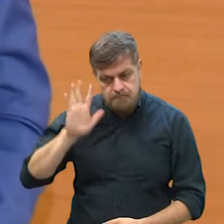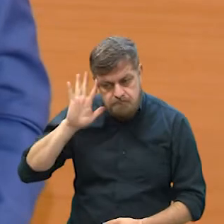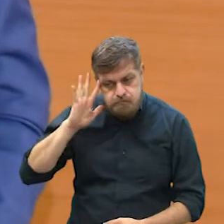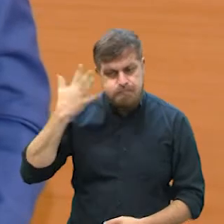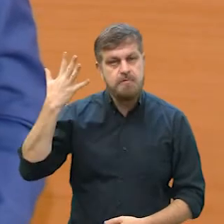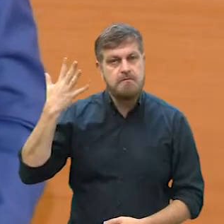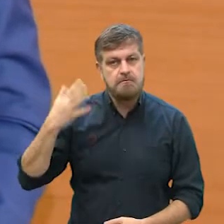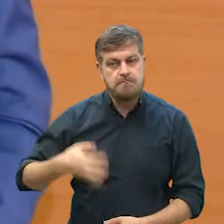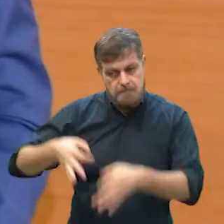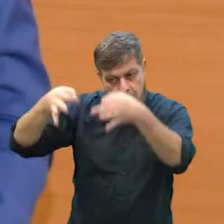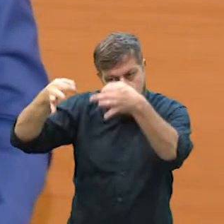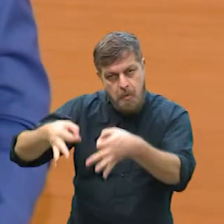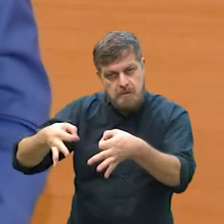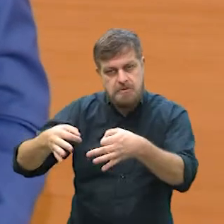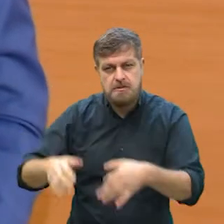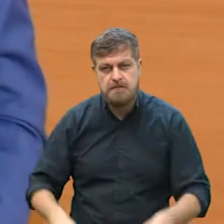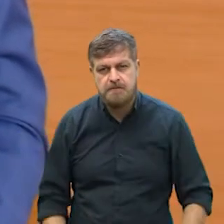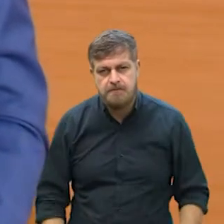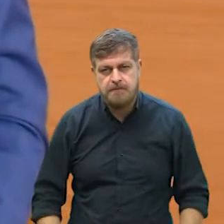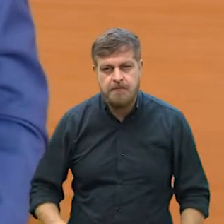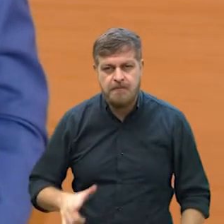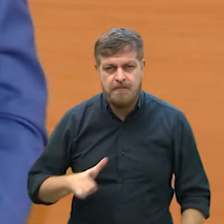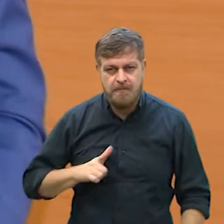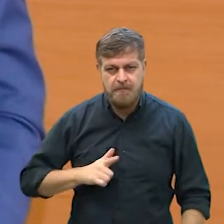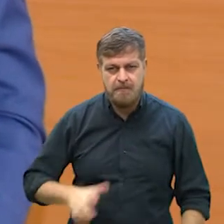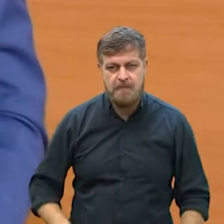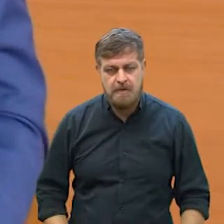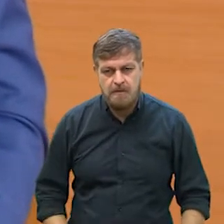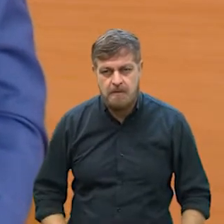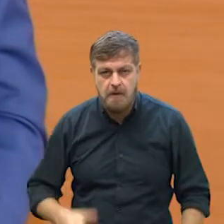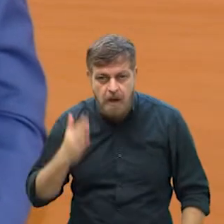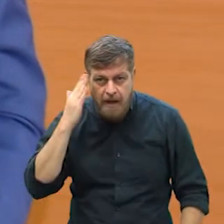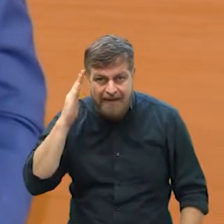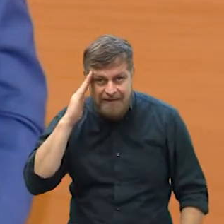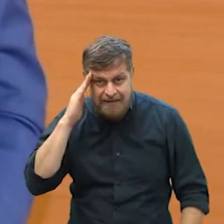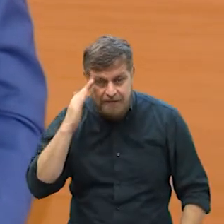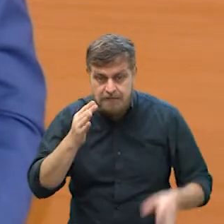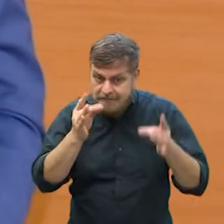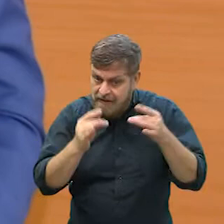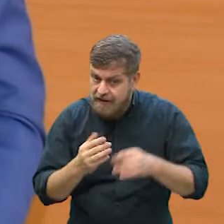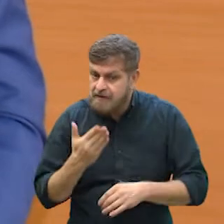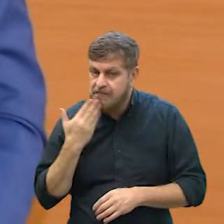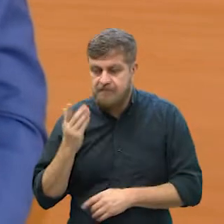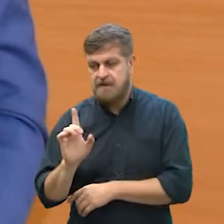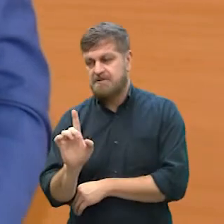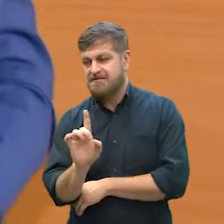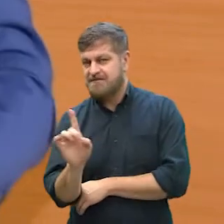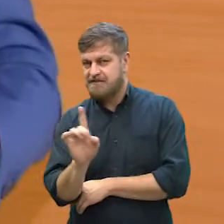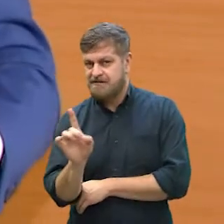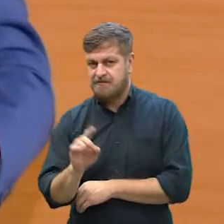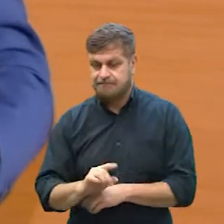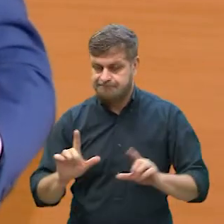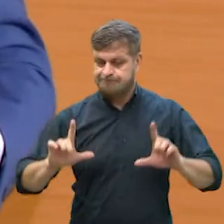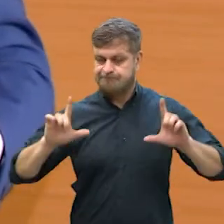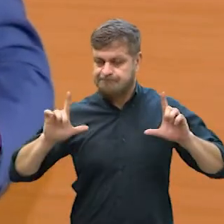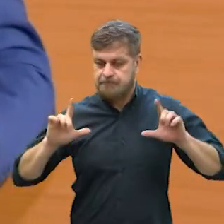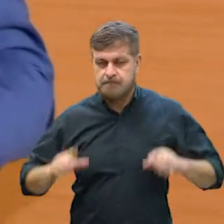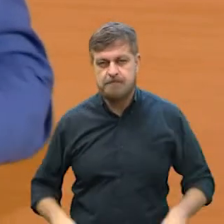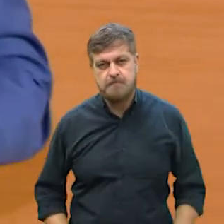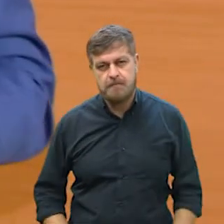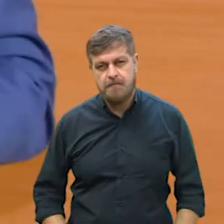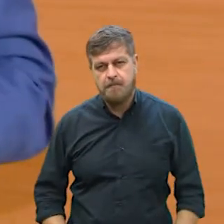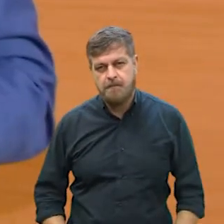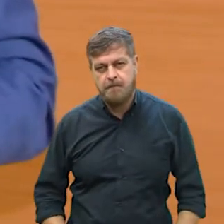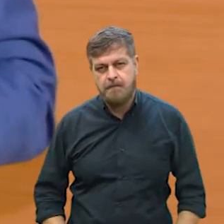resultados positivos, entendo a posição do prefeito, é uma posição delicada, não é fácil, mas é o que eu falo, a